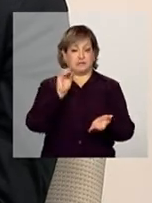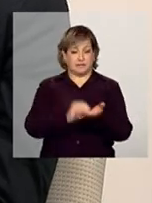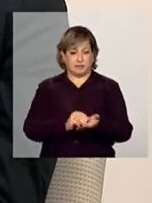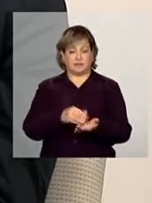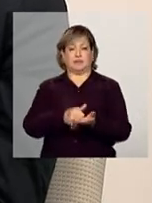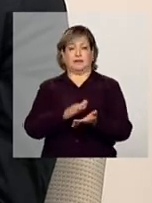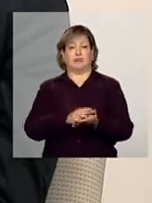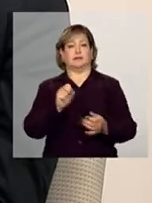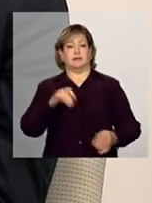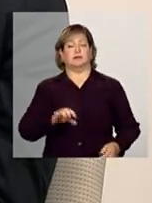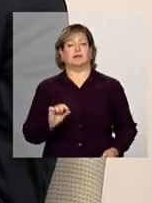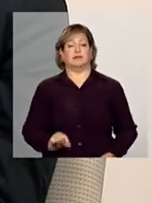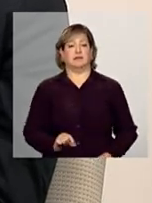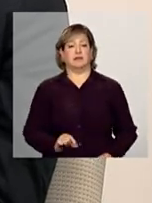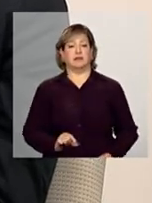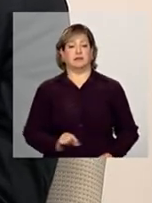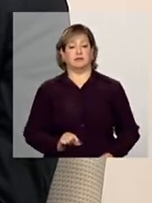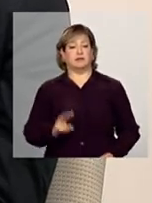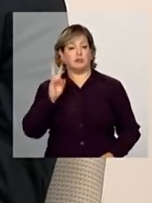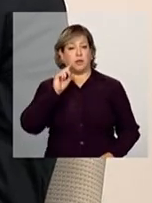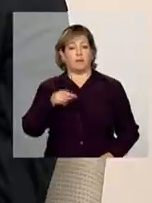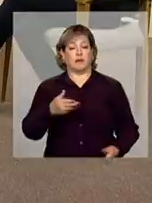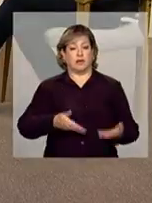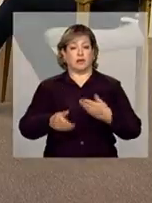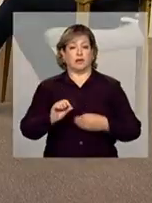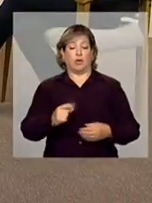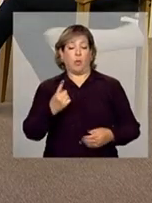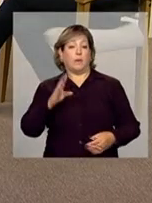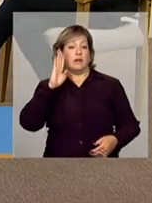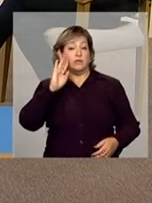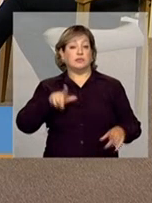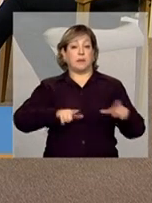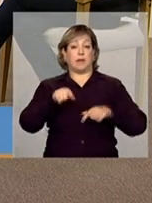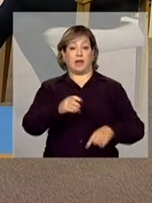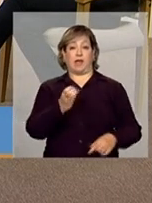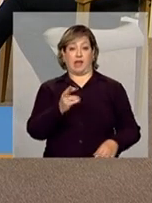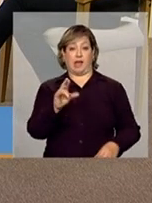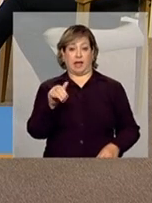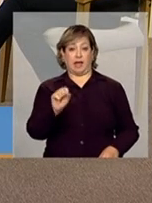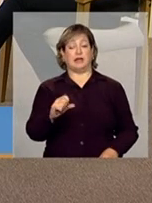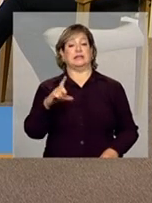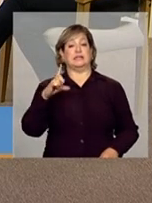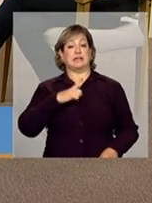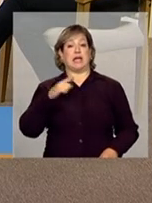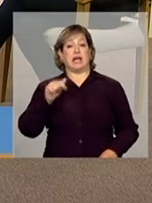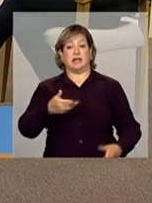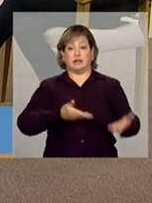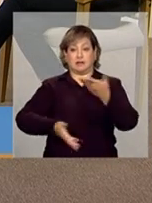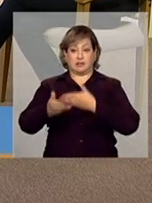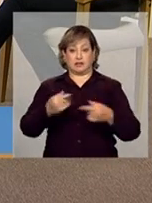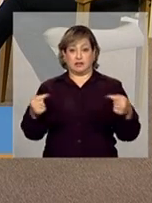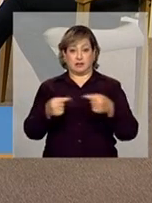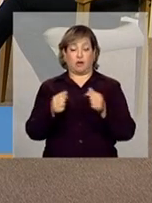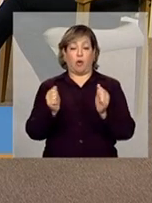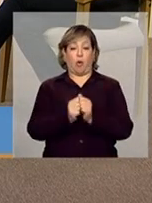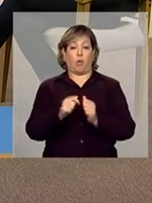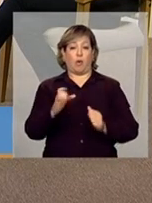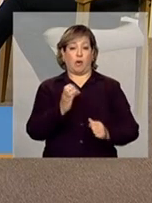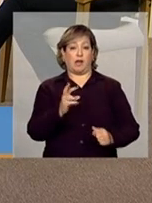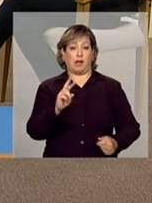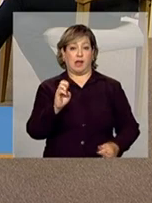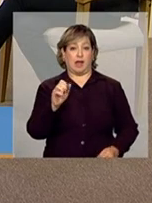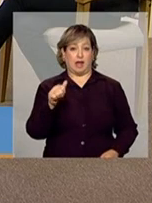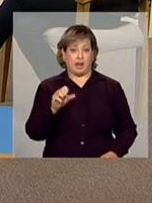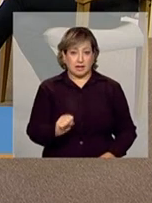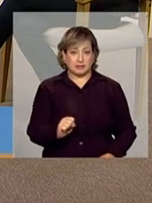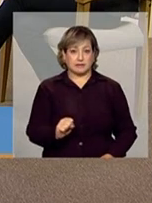nessa articulação que eu coloquei, é uma das funções do CRES, ter essa articulação com os CREAS para que essa referência ao